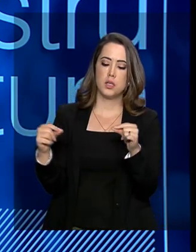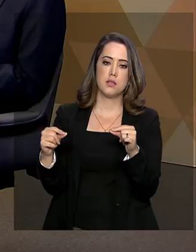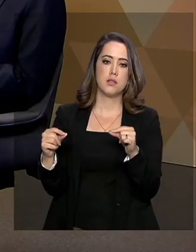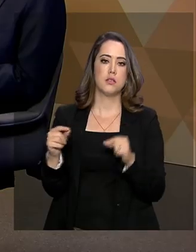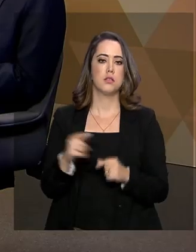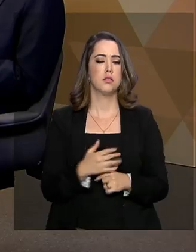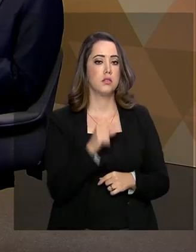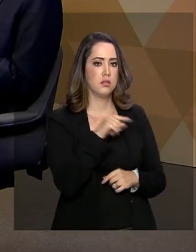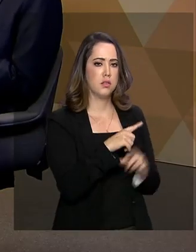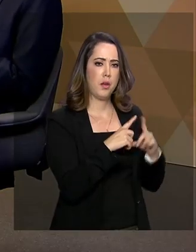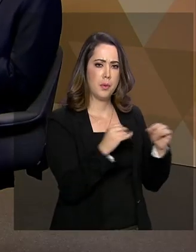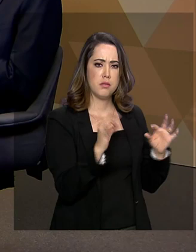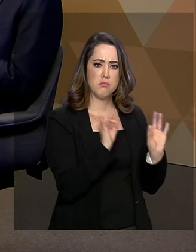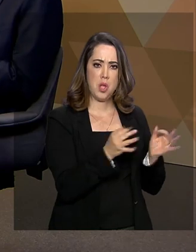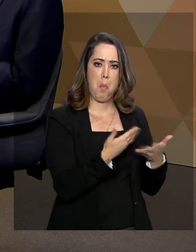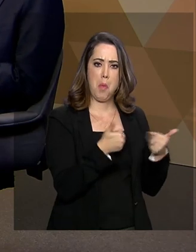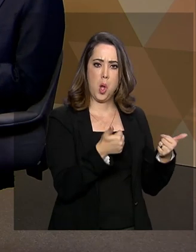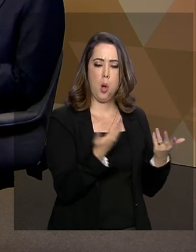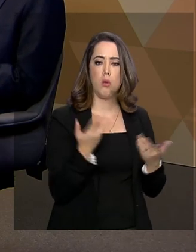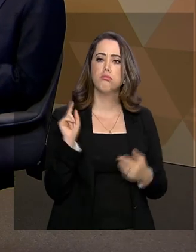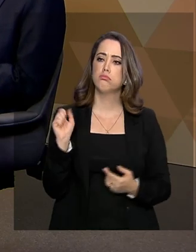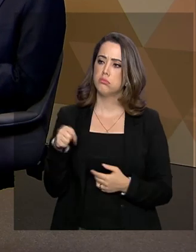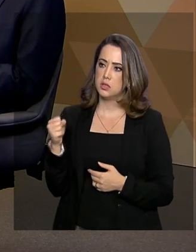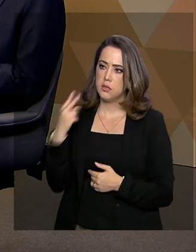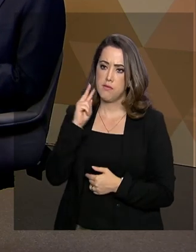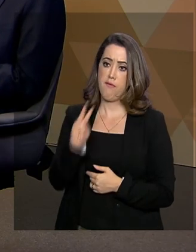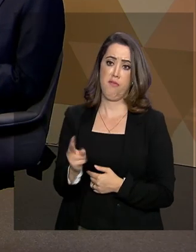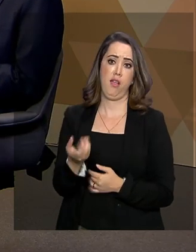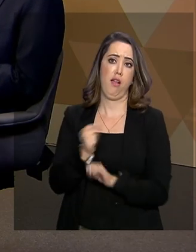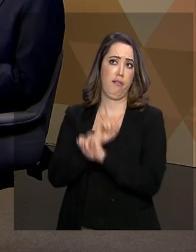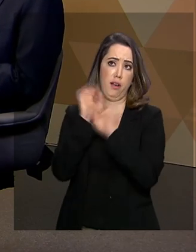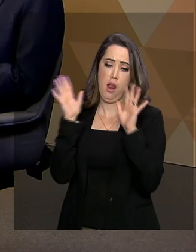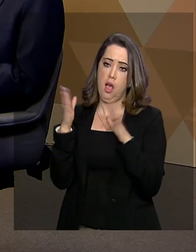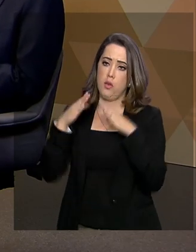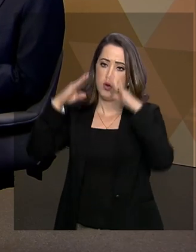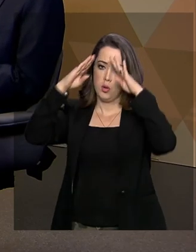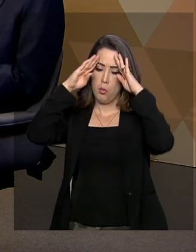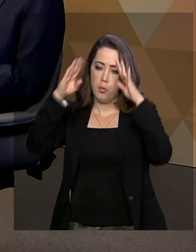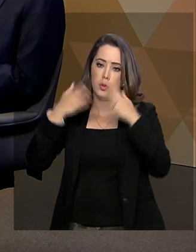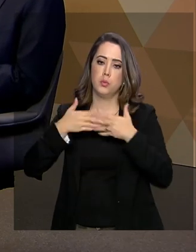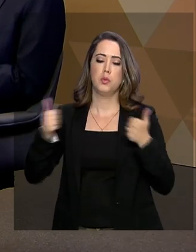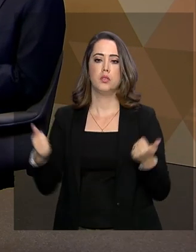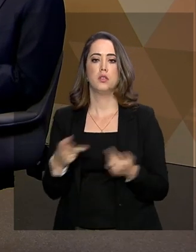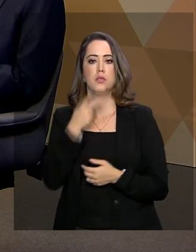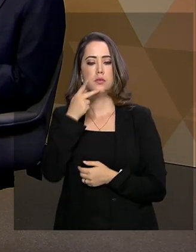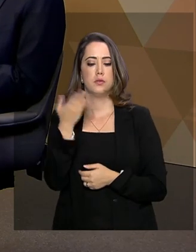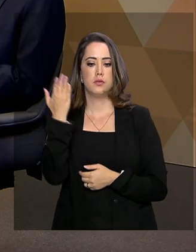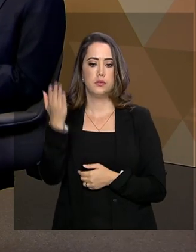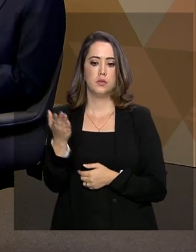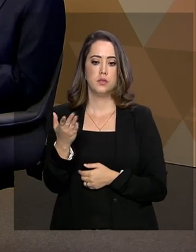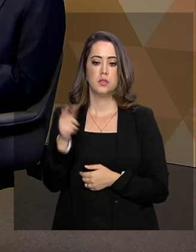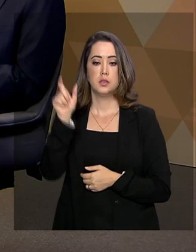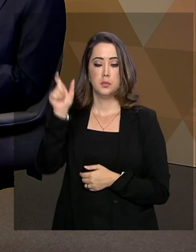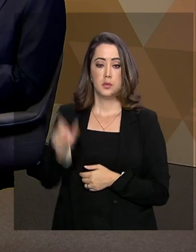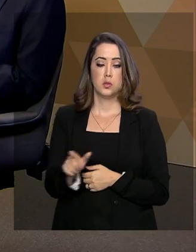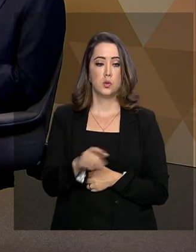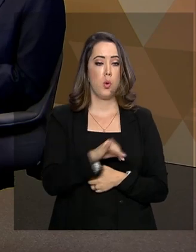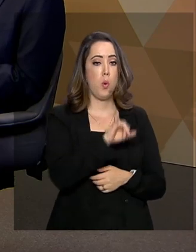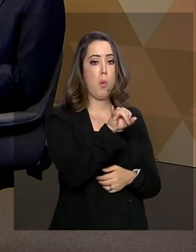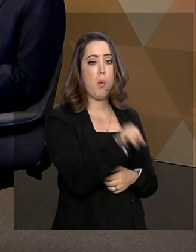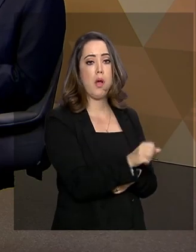foi uma... Então, é evidente a melhoria da prestação de serviço público. E eu gostaria de falar até para a nossa telespectadora, a Jane,